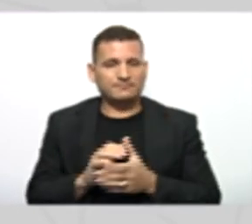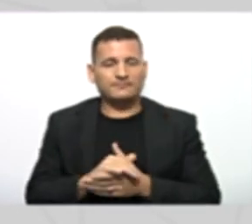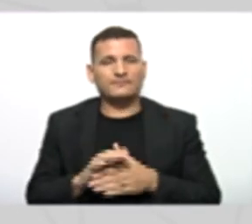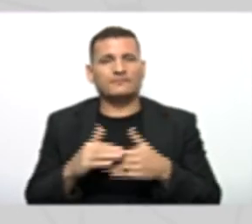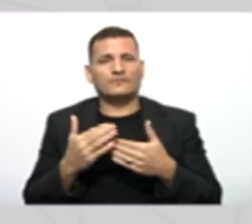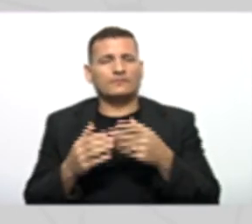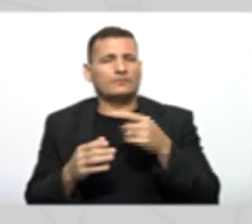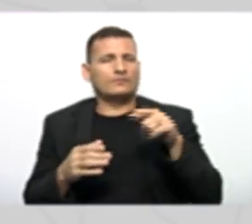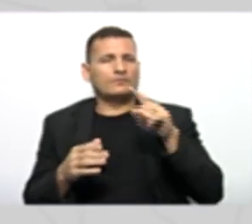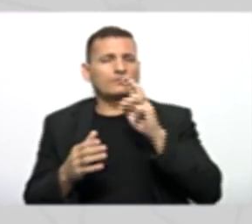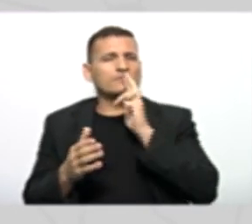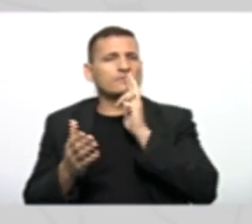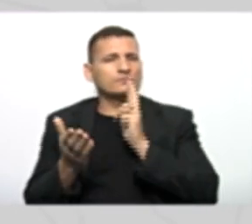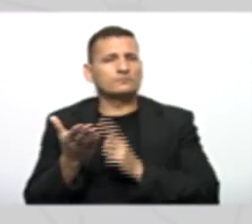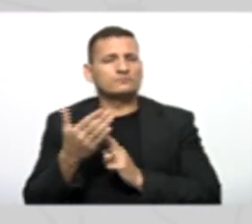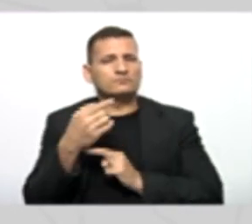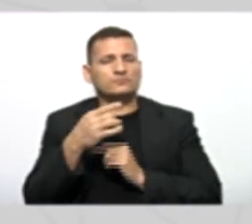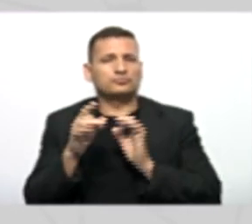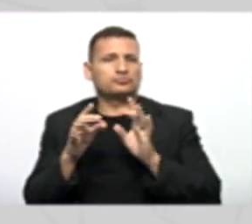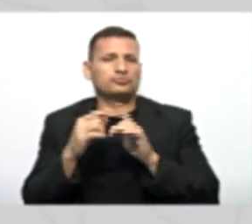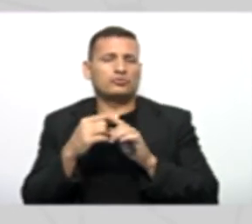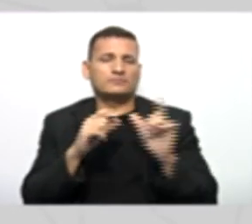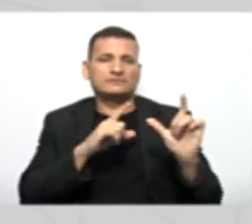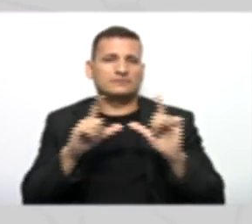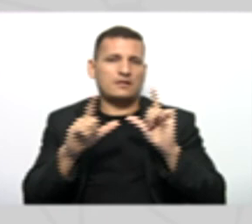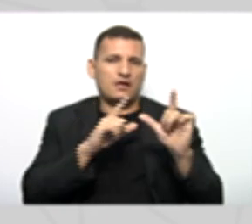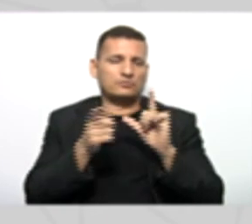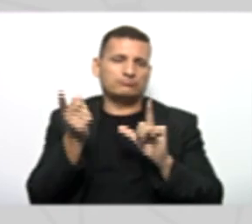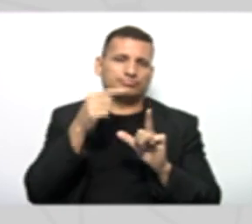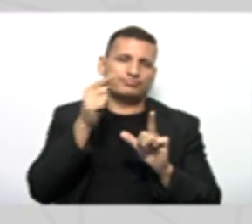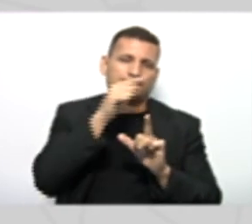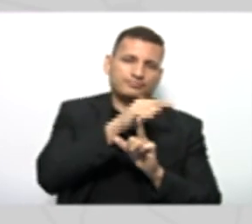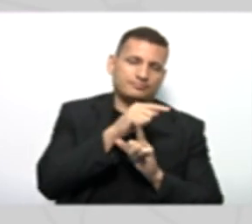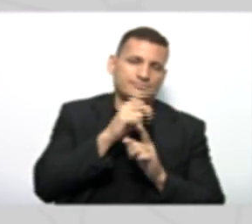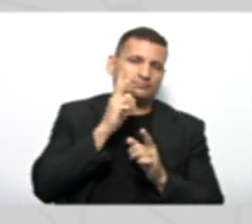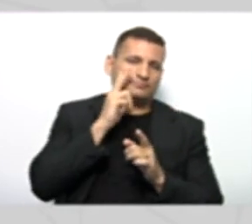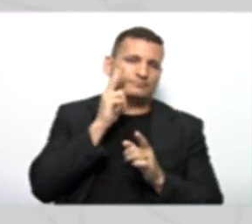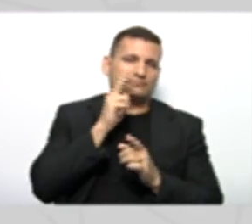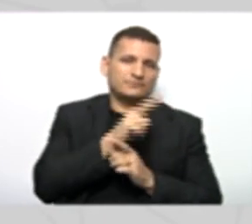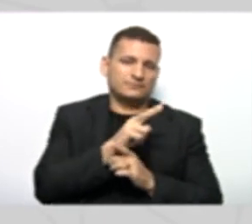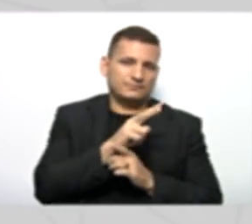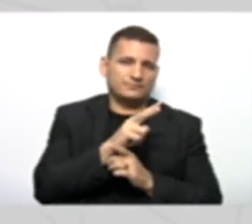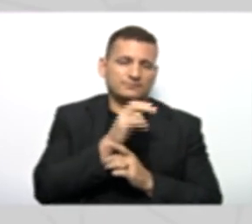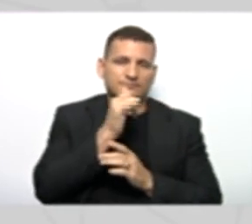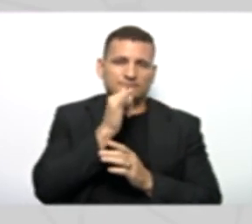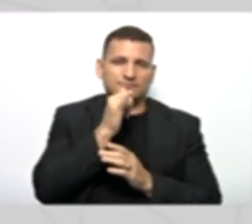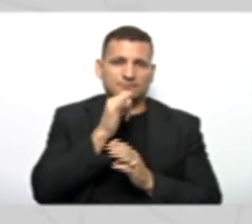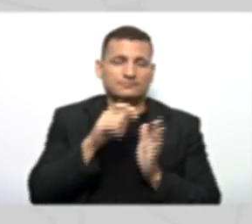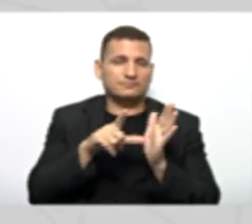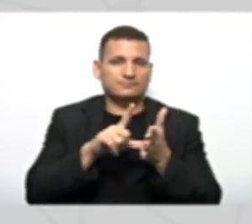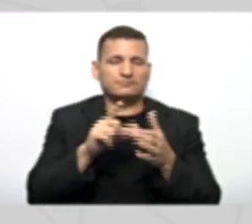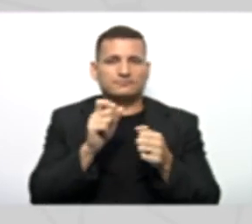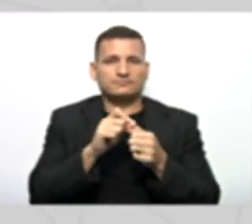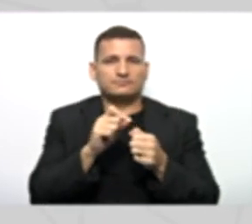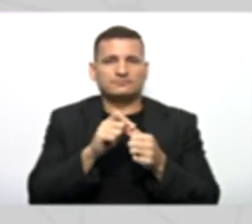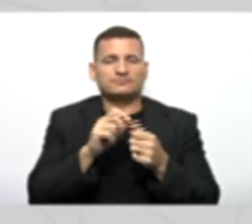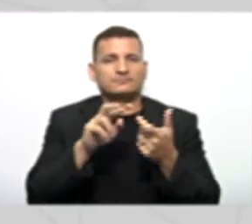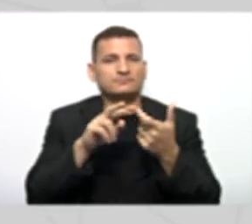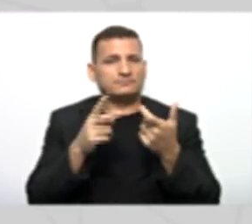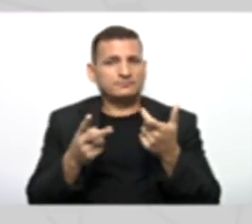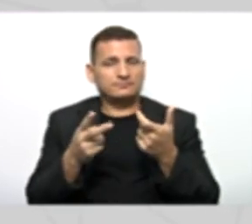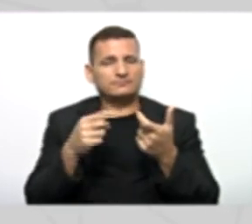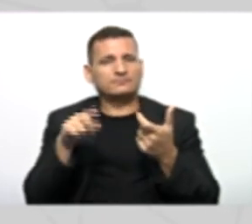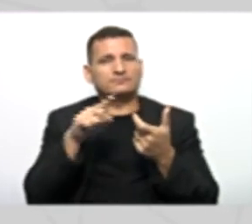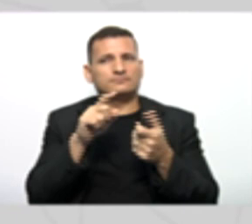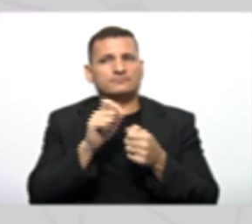vocês Responderem essa questão É só voltar lá Naquele Naquele Exemplo que nós fizemos Da classe de herança Que vocês